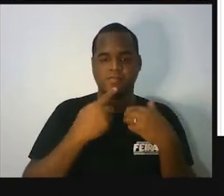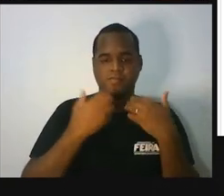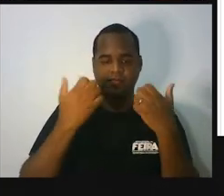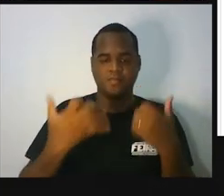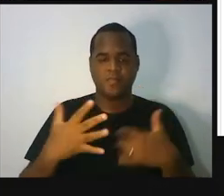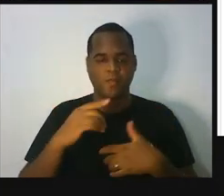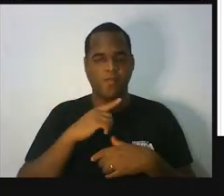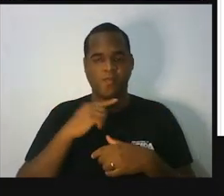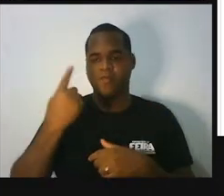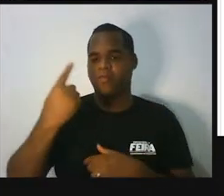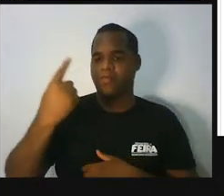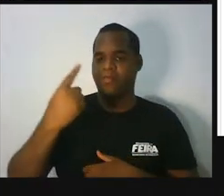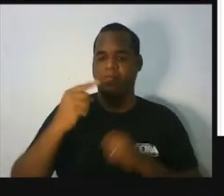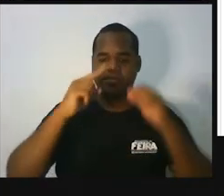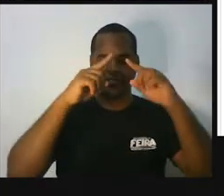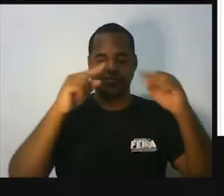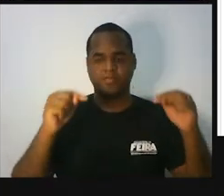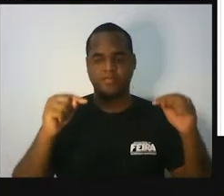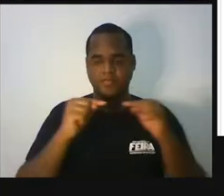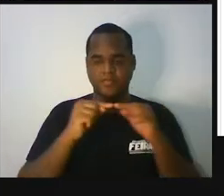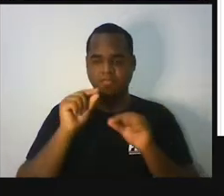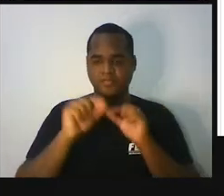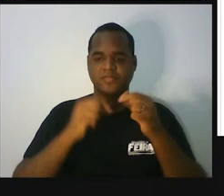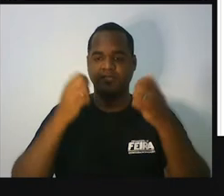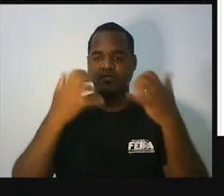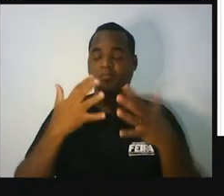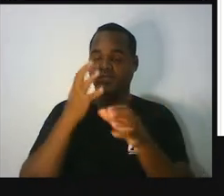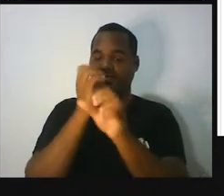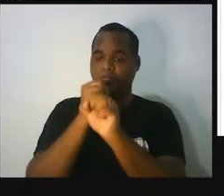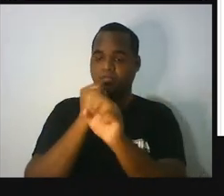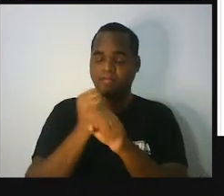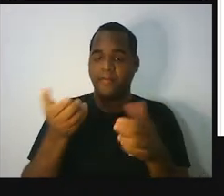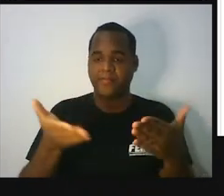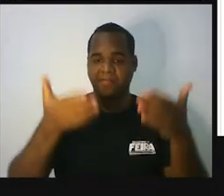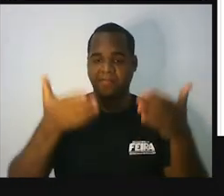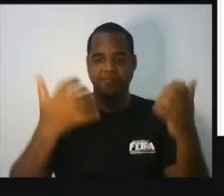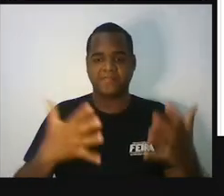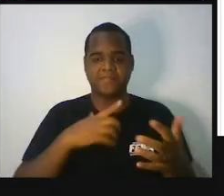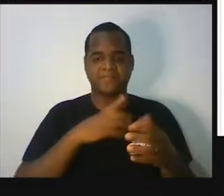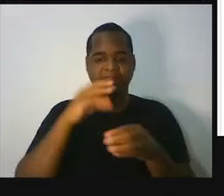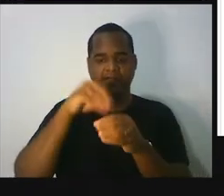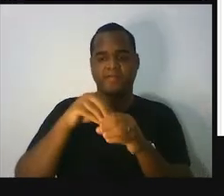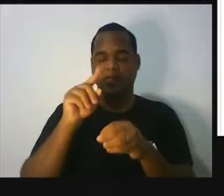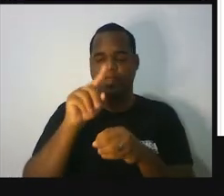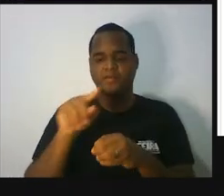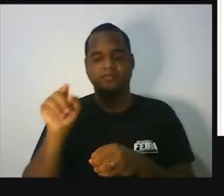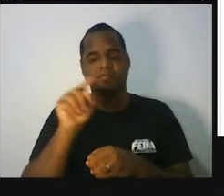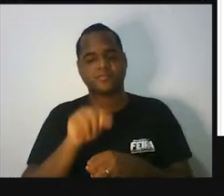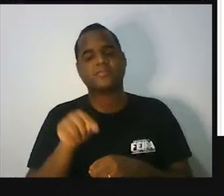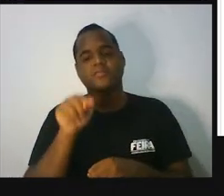primeirozinho, triângulo ali, tá? Vamos medir agora os ângulos internos.